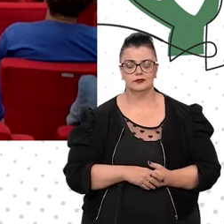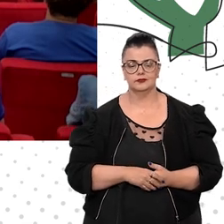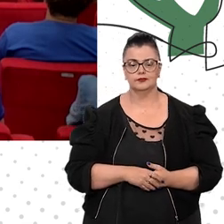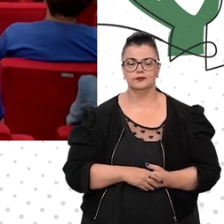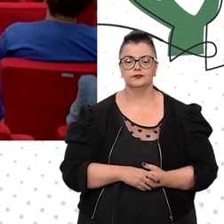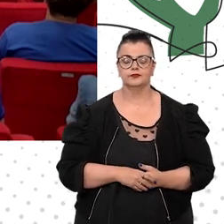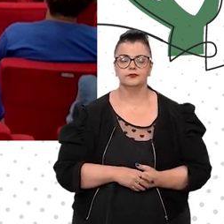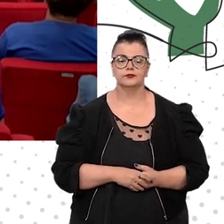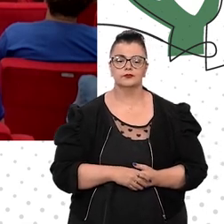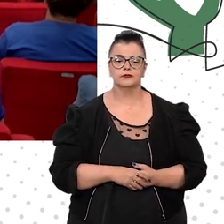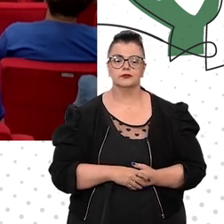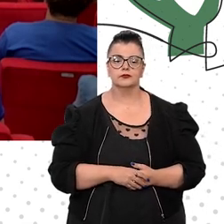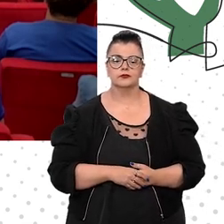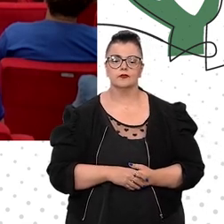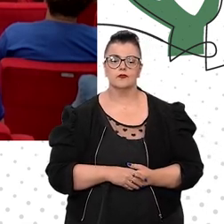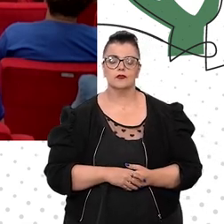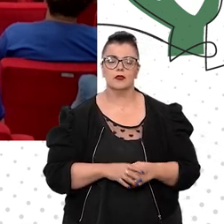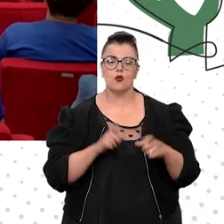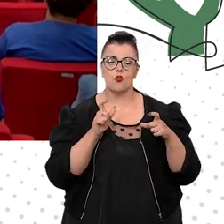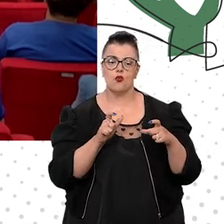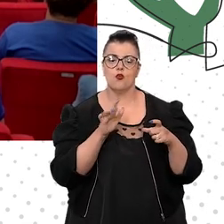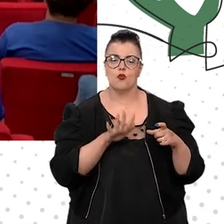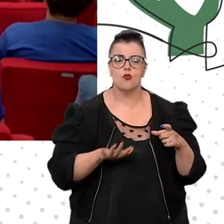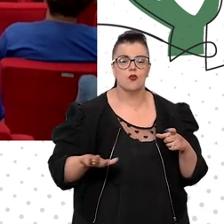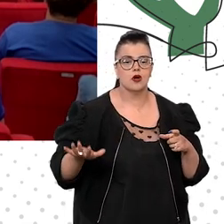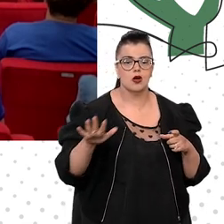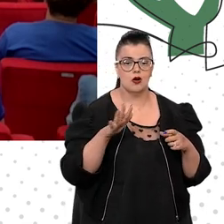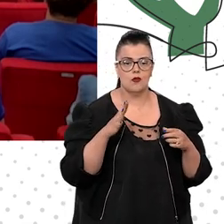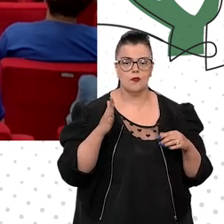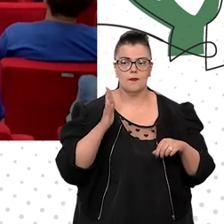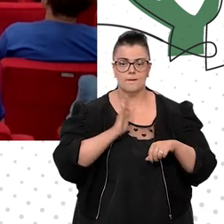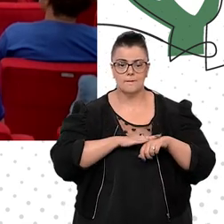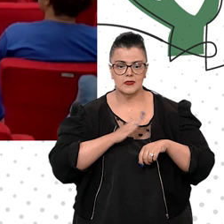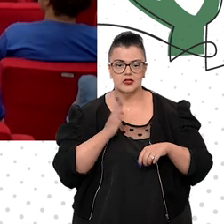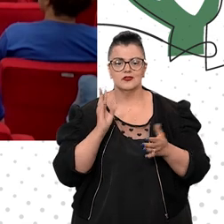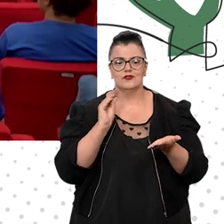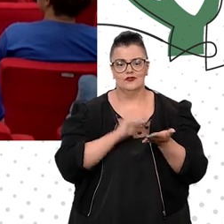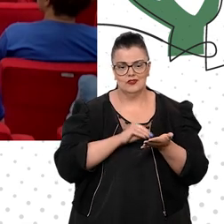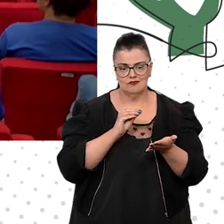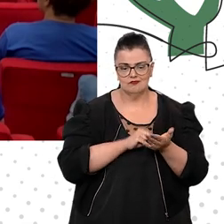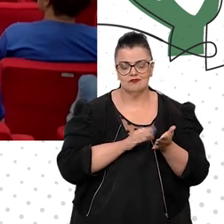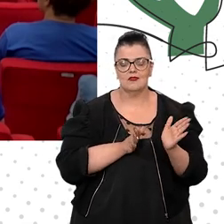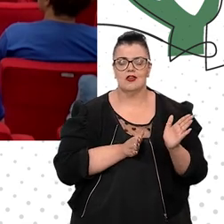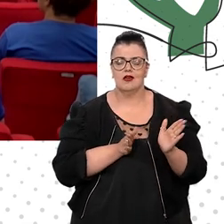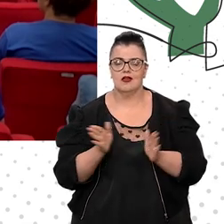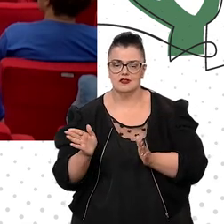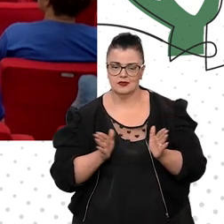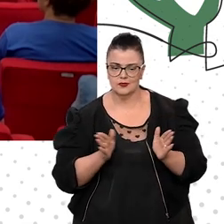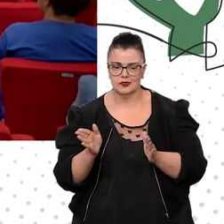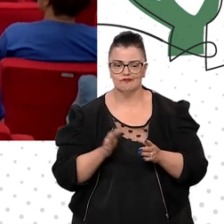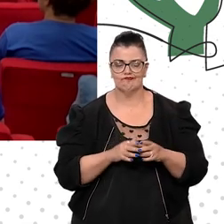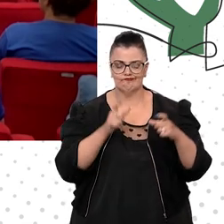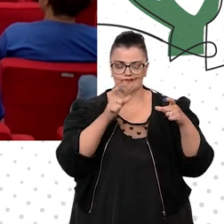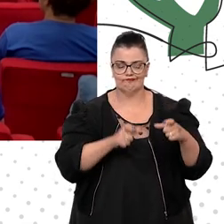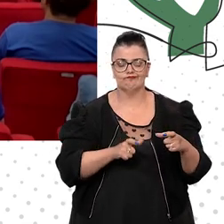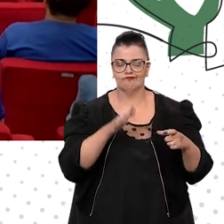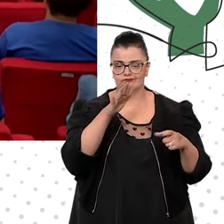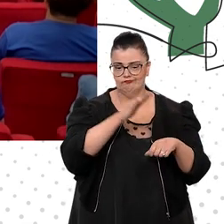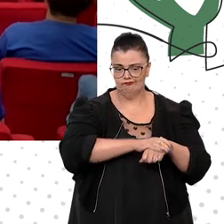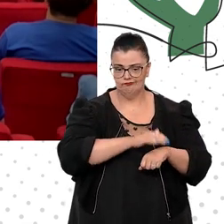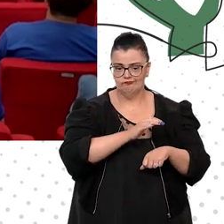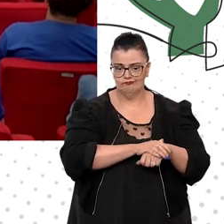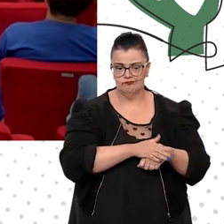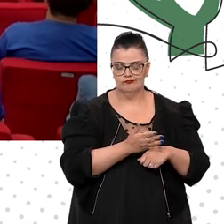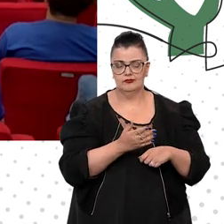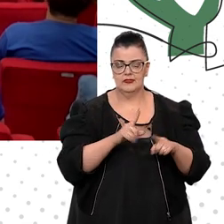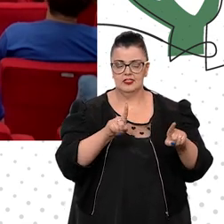e o local mais eloquente da falta de acessibilidade é exatamente as